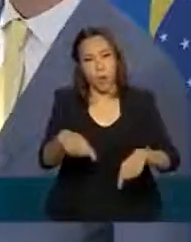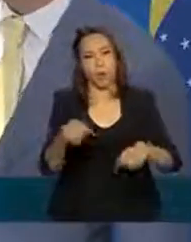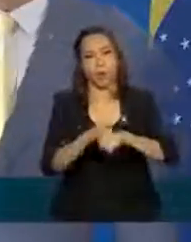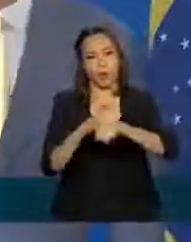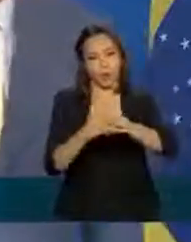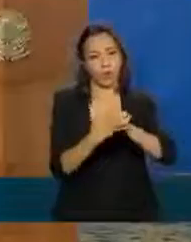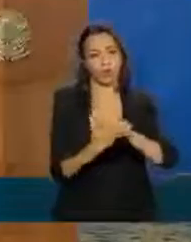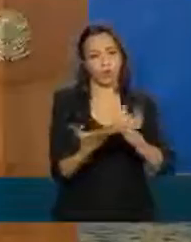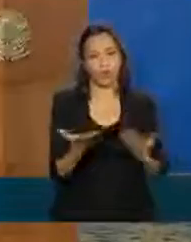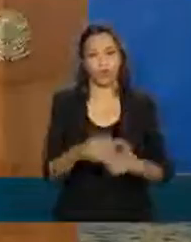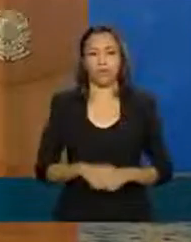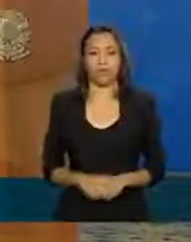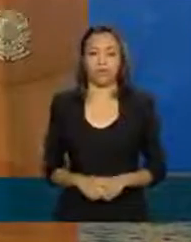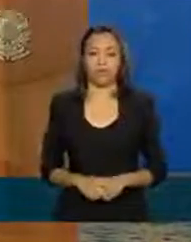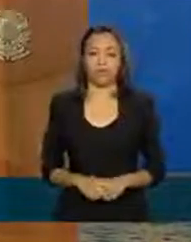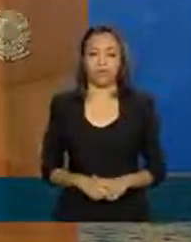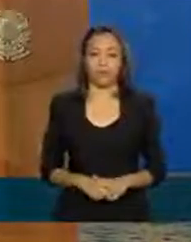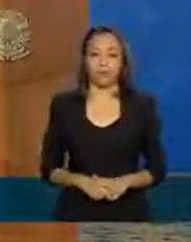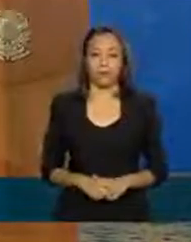obrigado